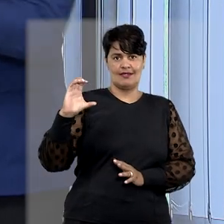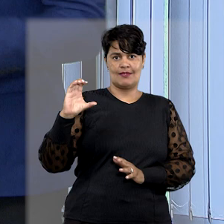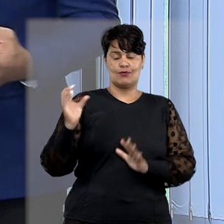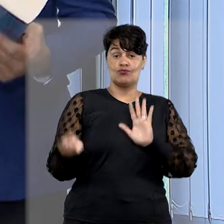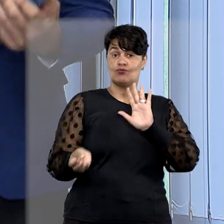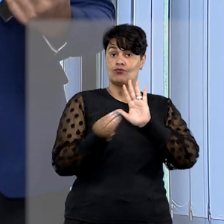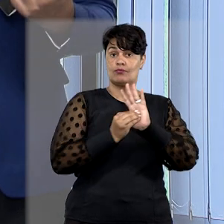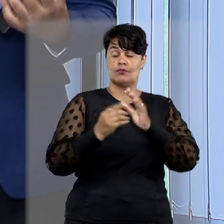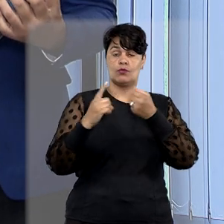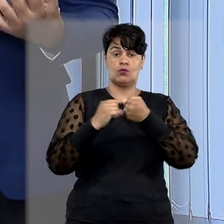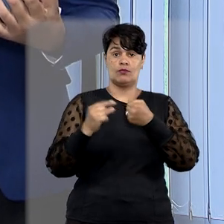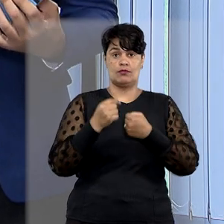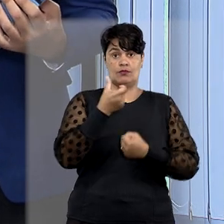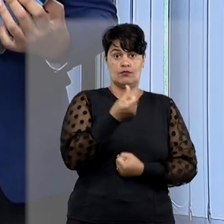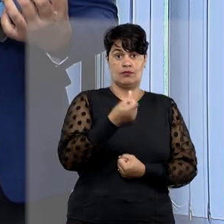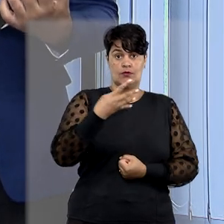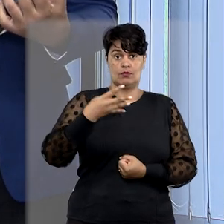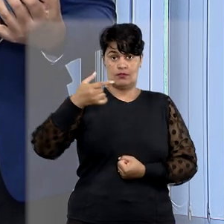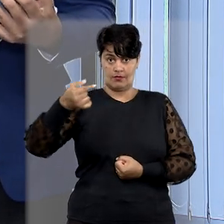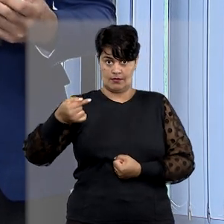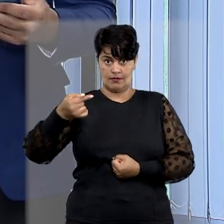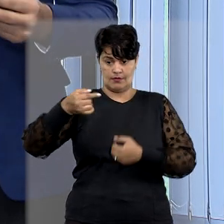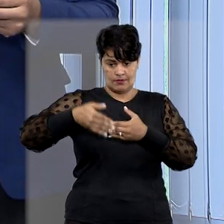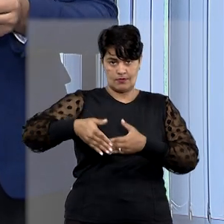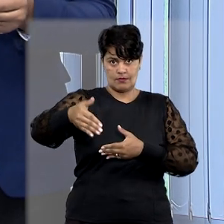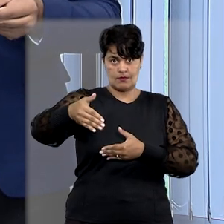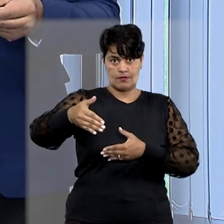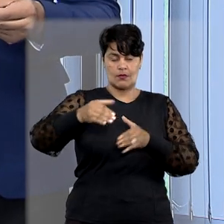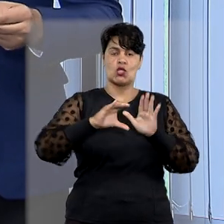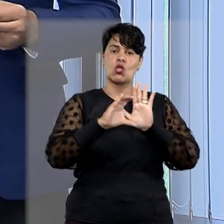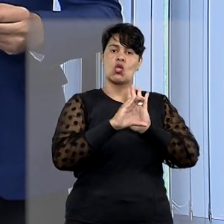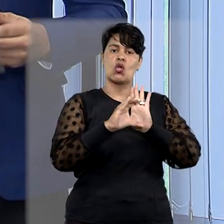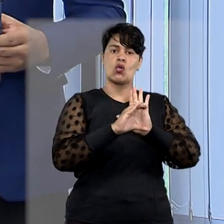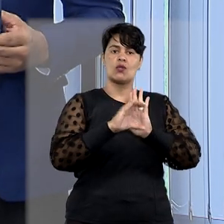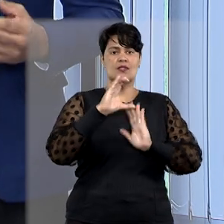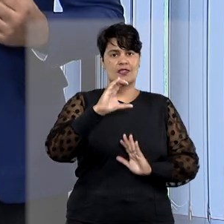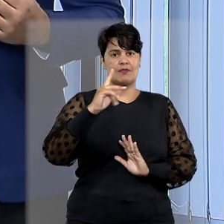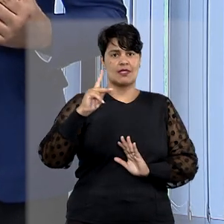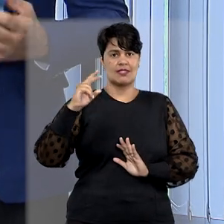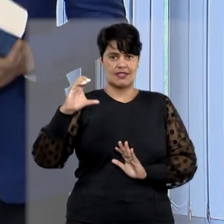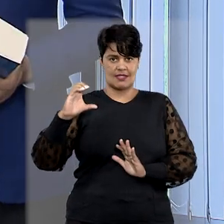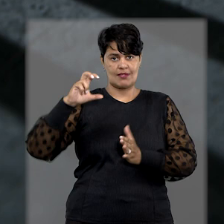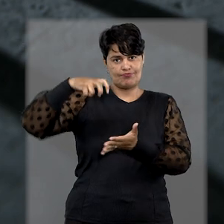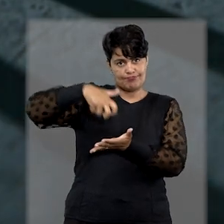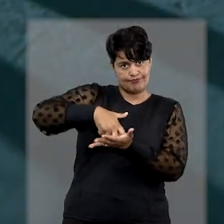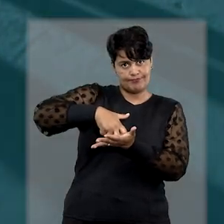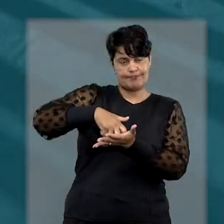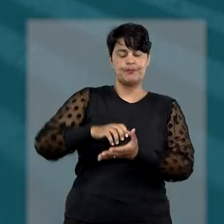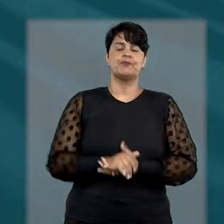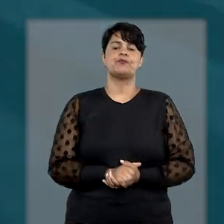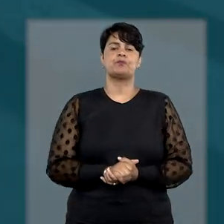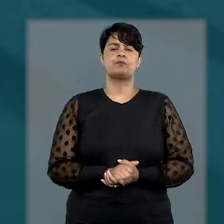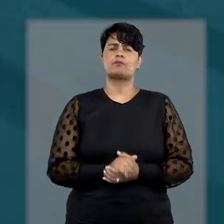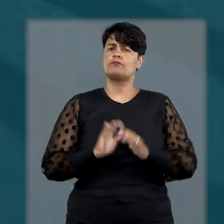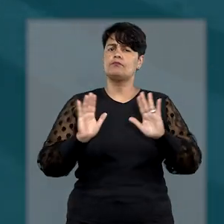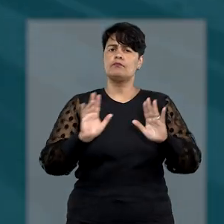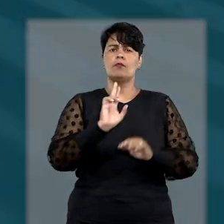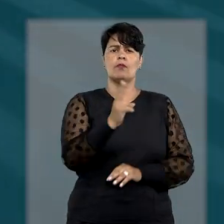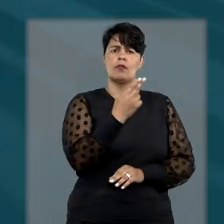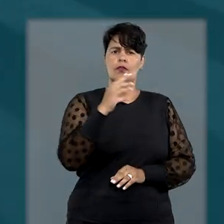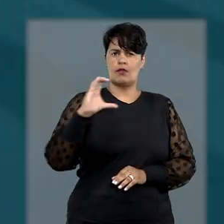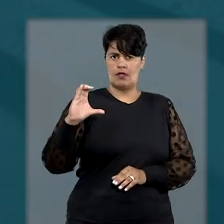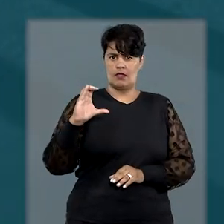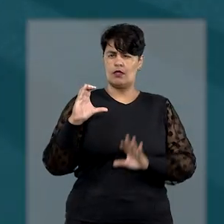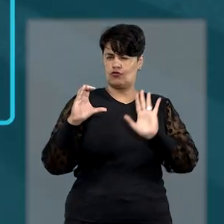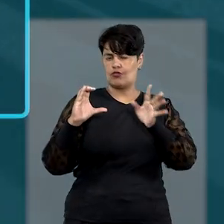os artigos 647 e seguintes do Código de Processo Penal. O HC, como é